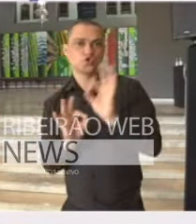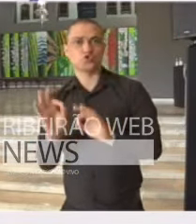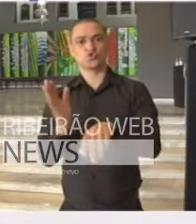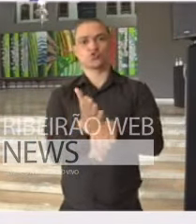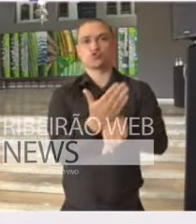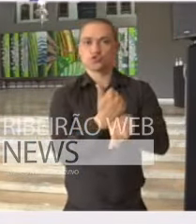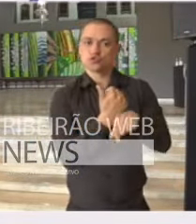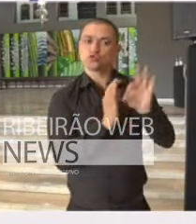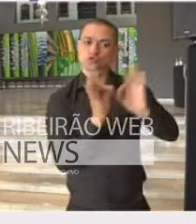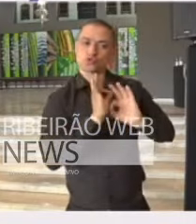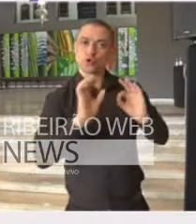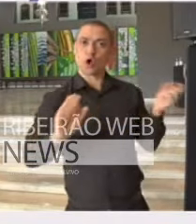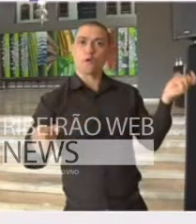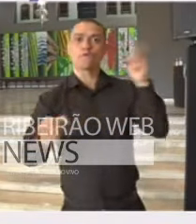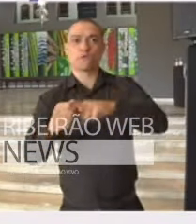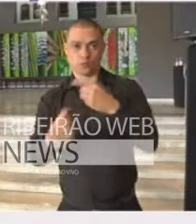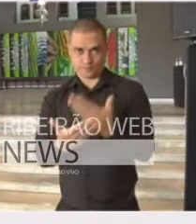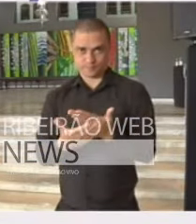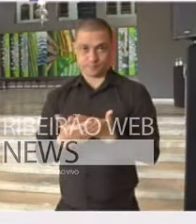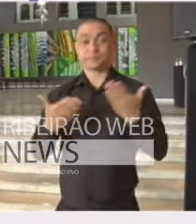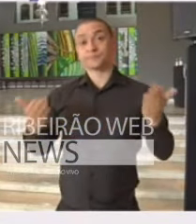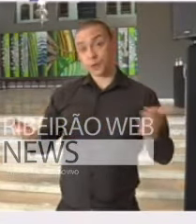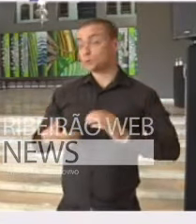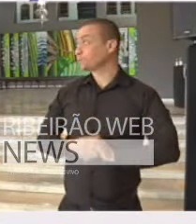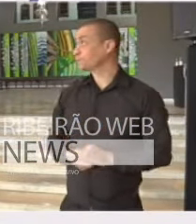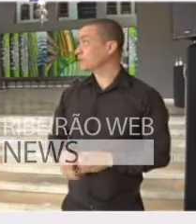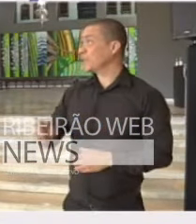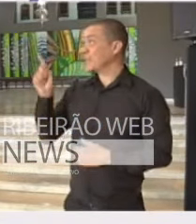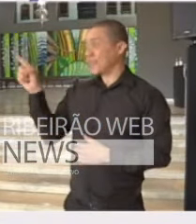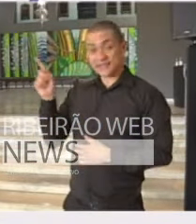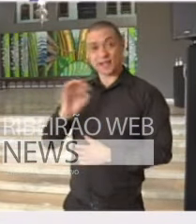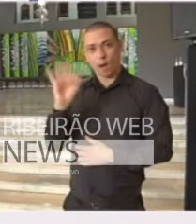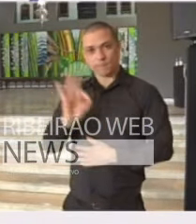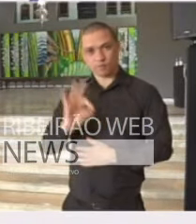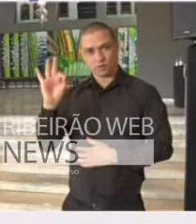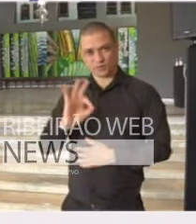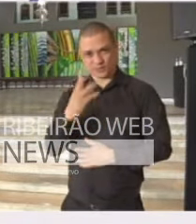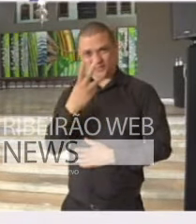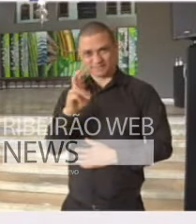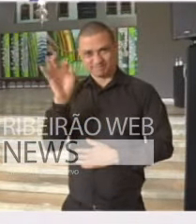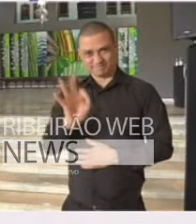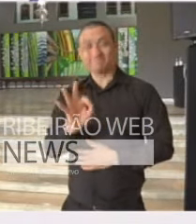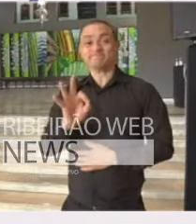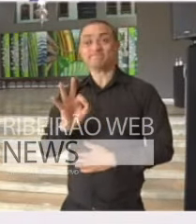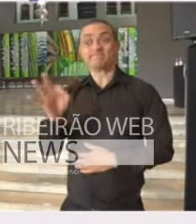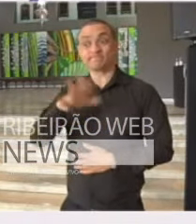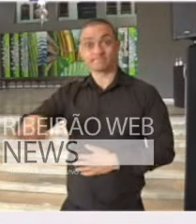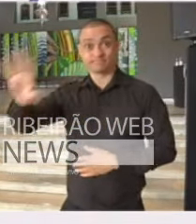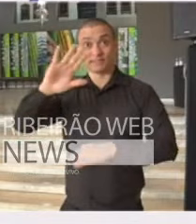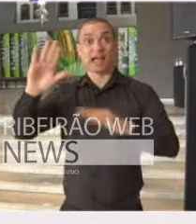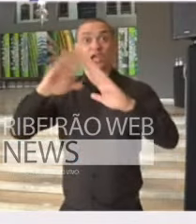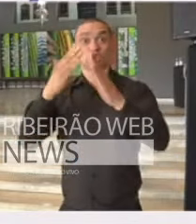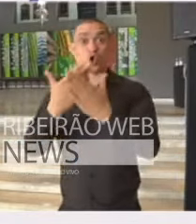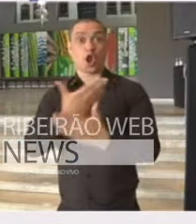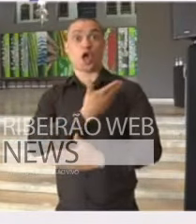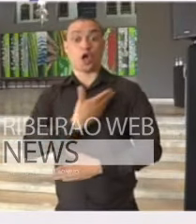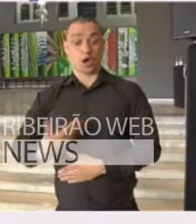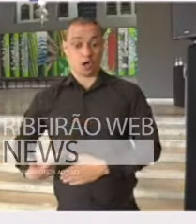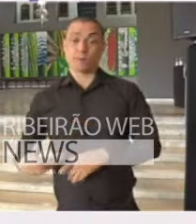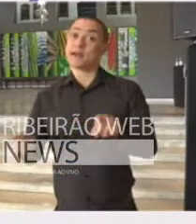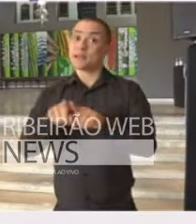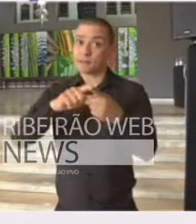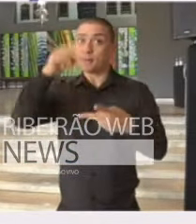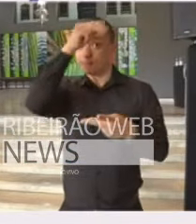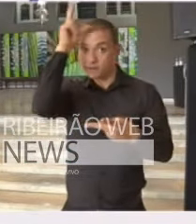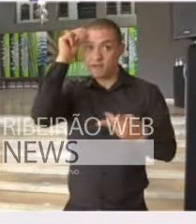para esse retorno que eu vou comentar. Então, este percentual, ele servirá para, por exemplo, a rede estadual, mas servirá para a rede privada, para o